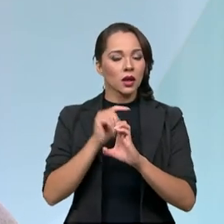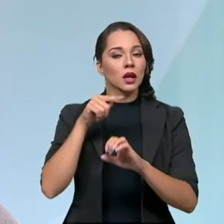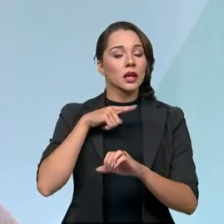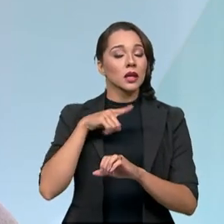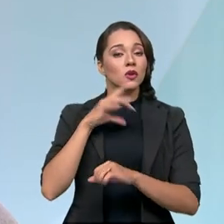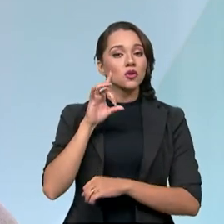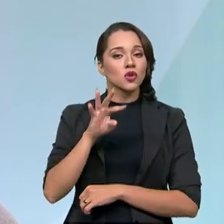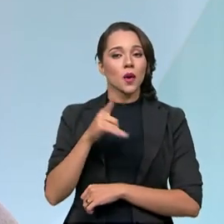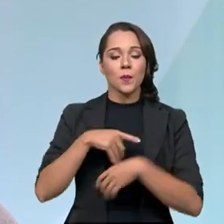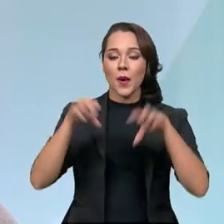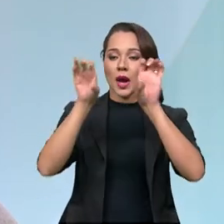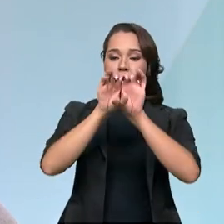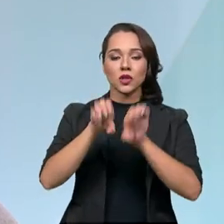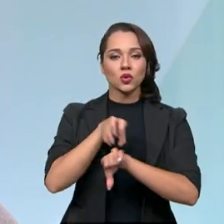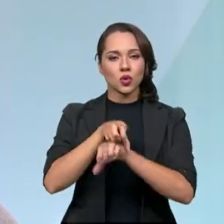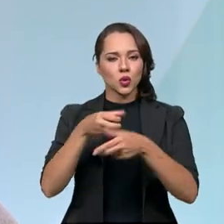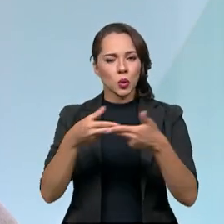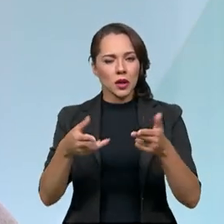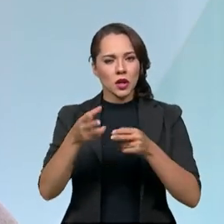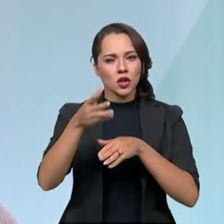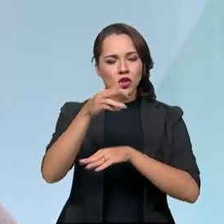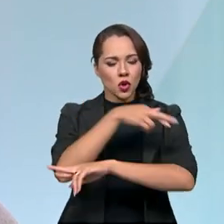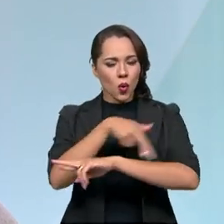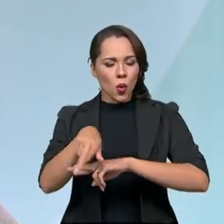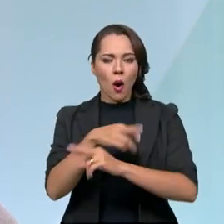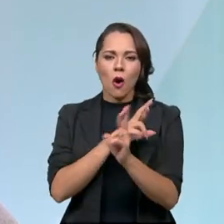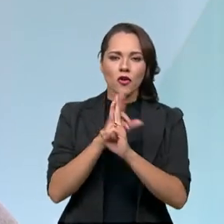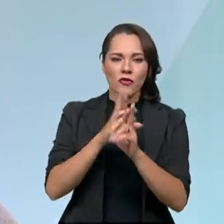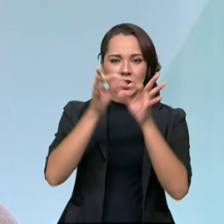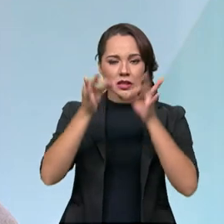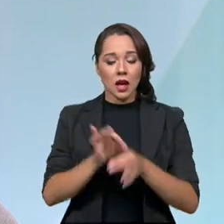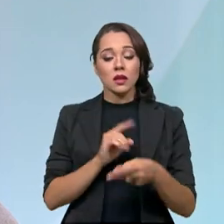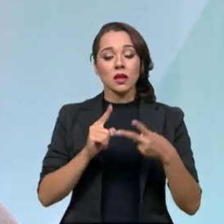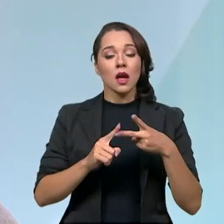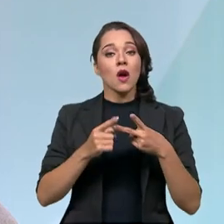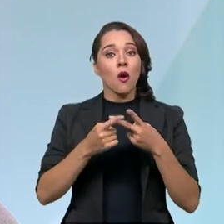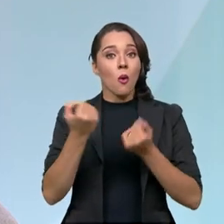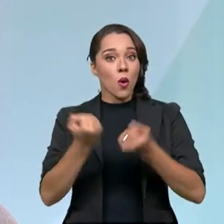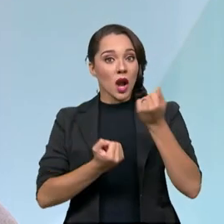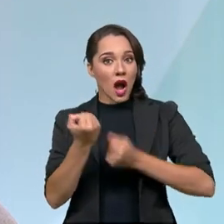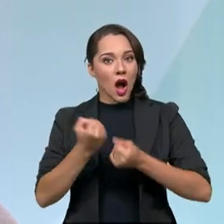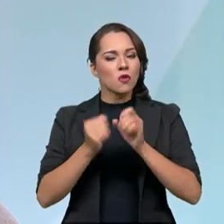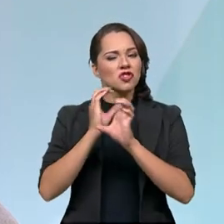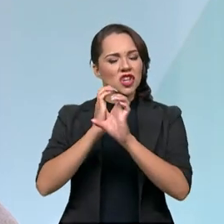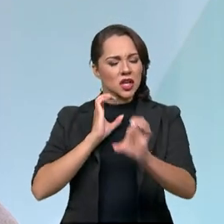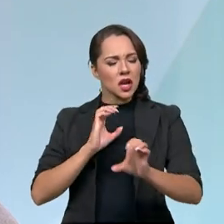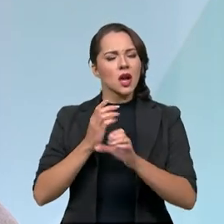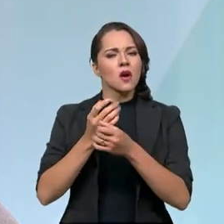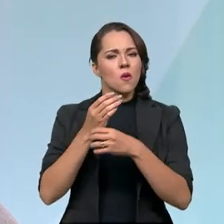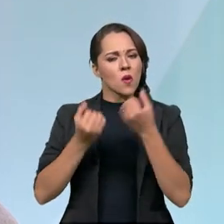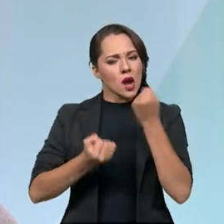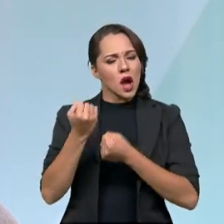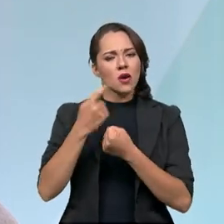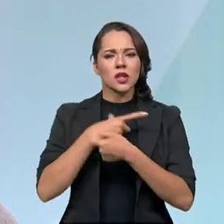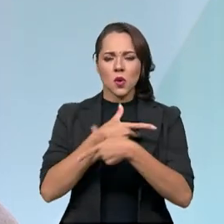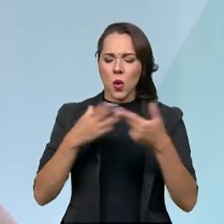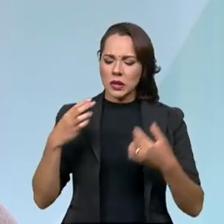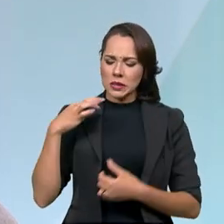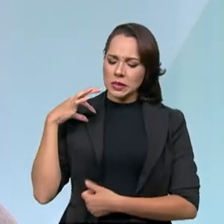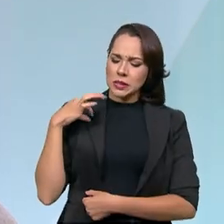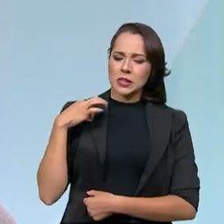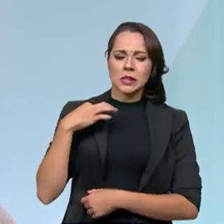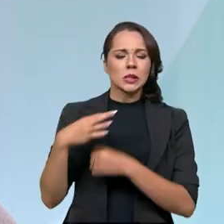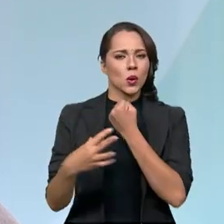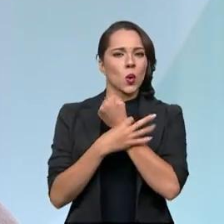envolve não só uma infraestrutura viária adequada, mas também é uma engenharia veicular, um veículo com dispositivos de segurança, equipamentos que seguram,